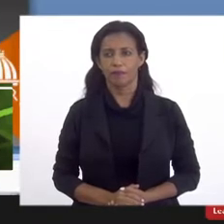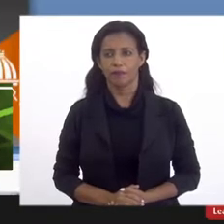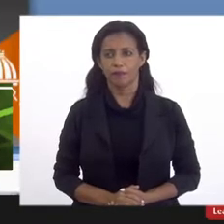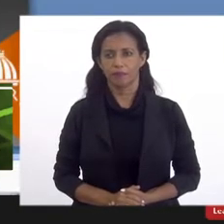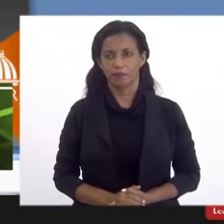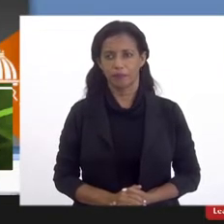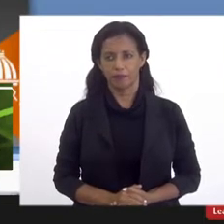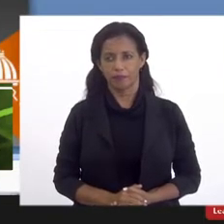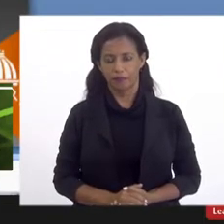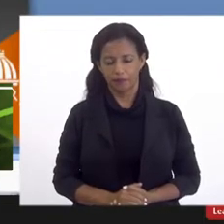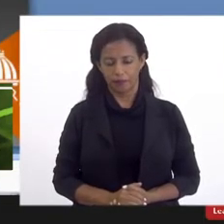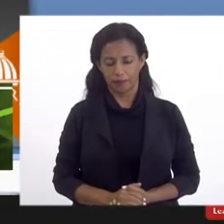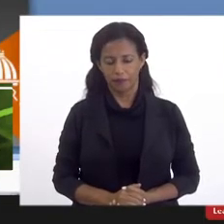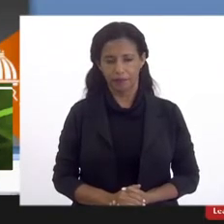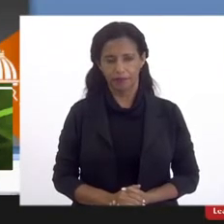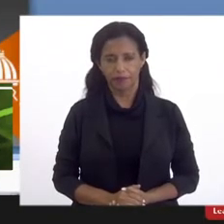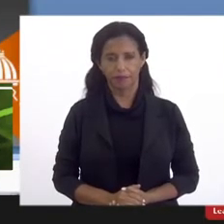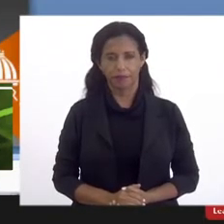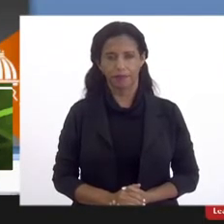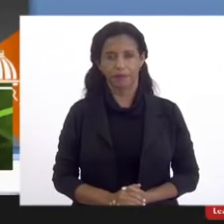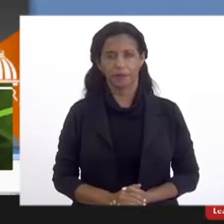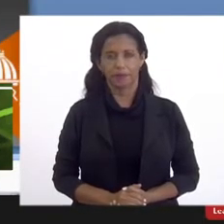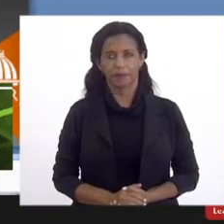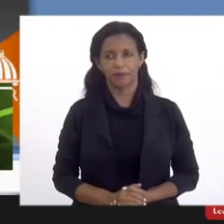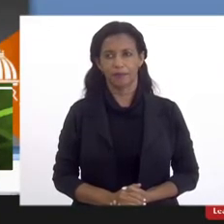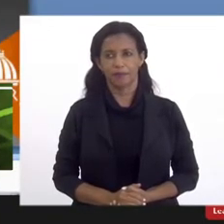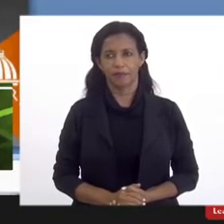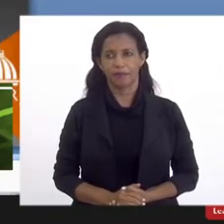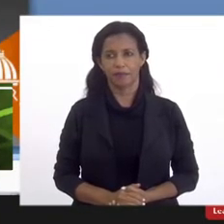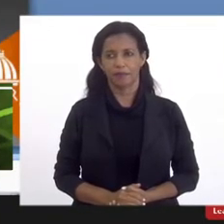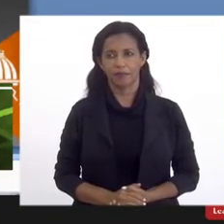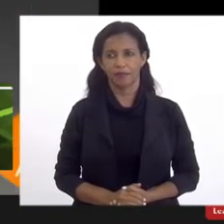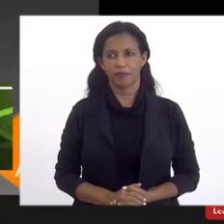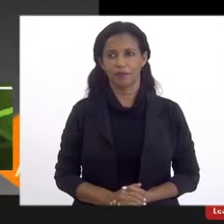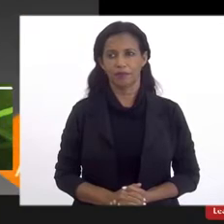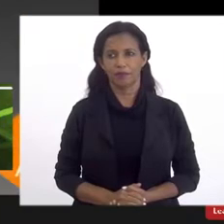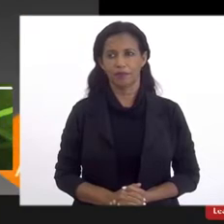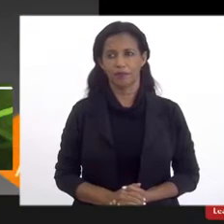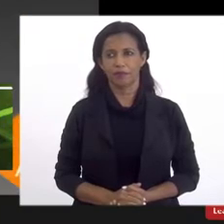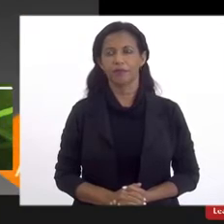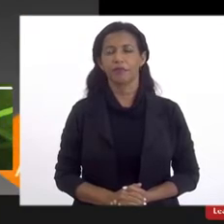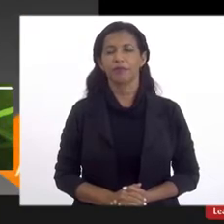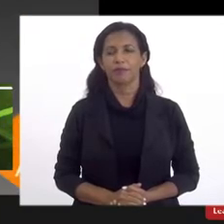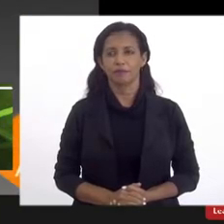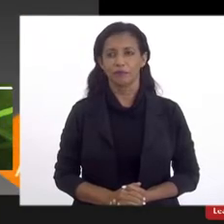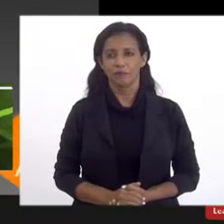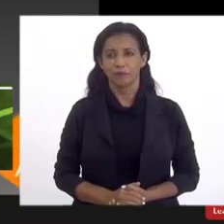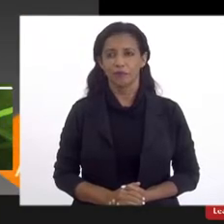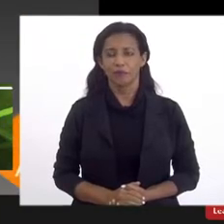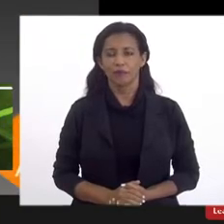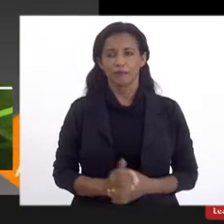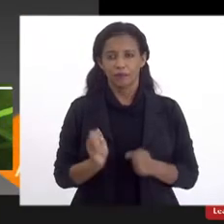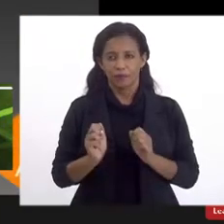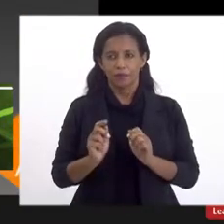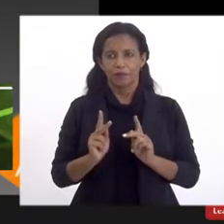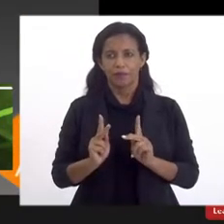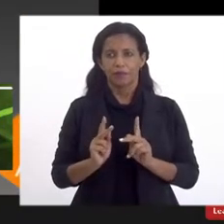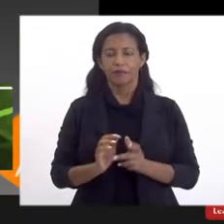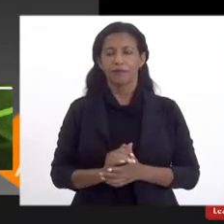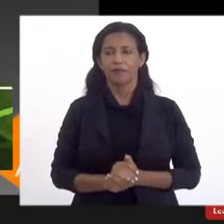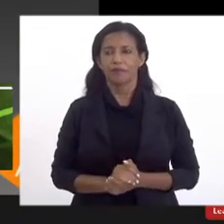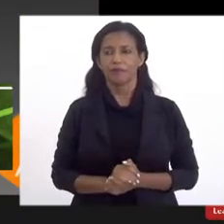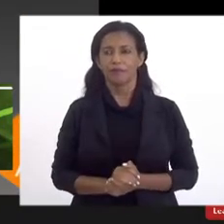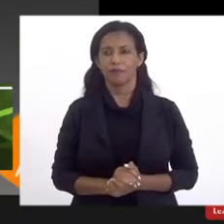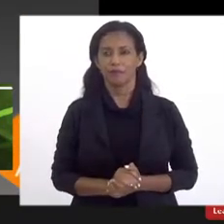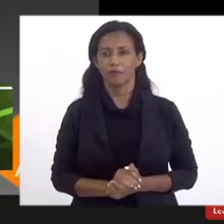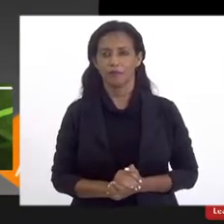Está a tela em modo apresentação? Está ok? Sim,